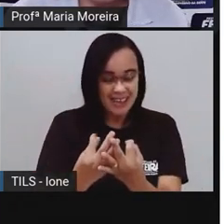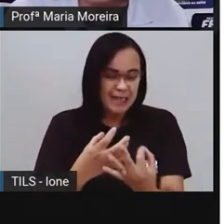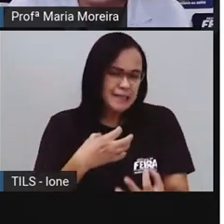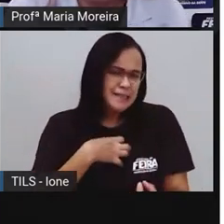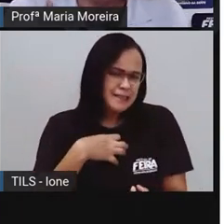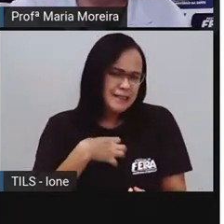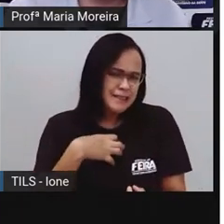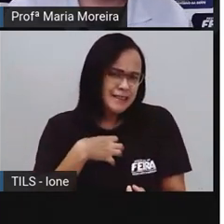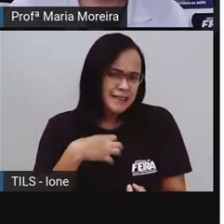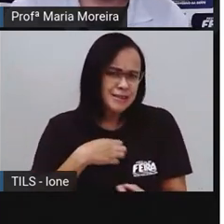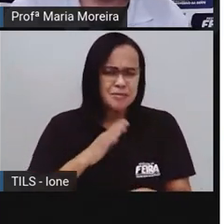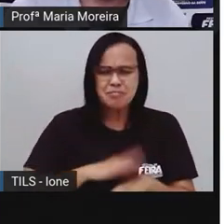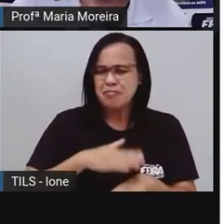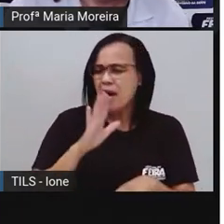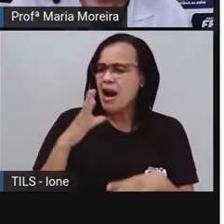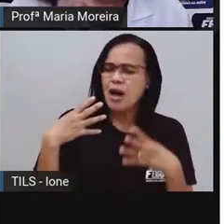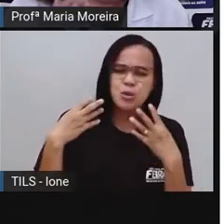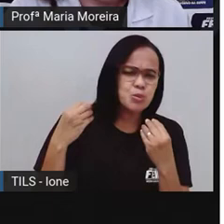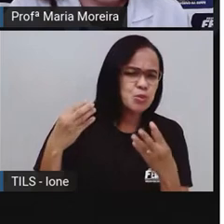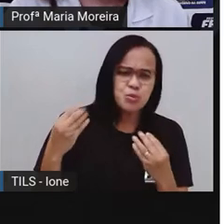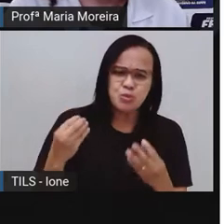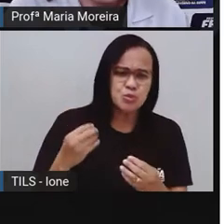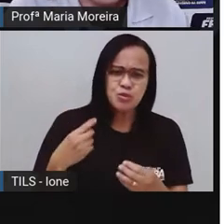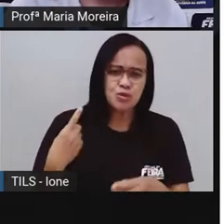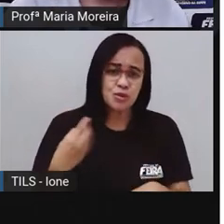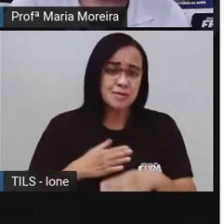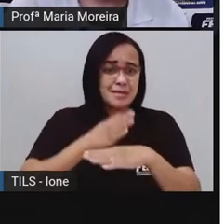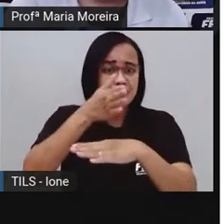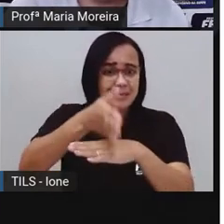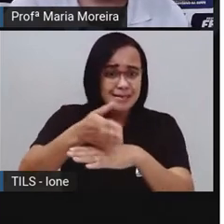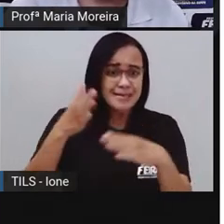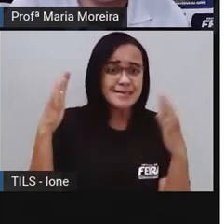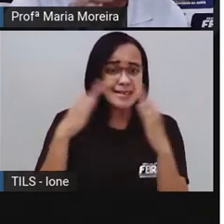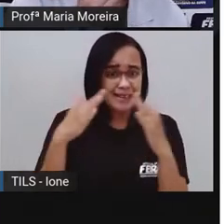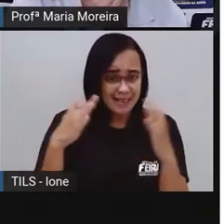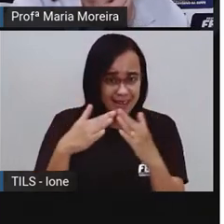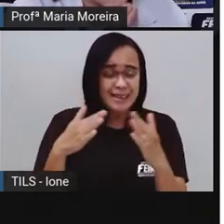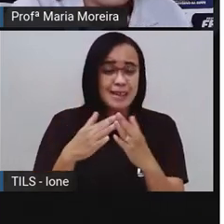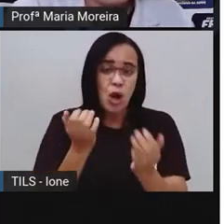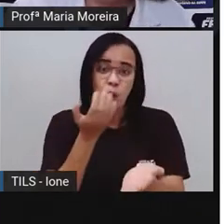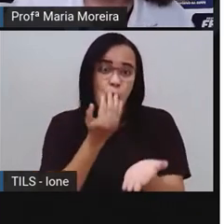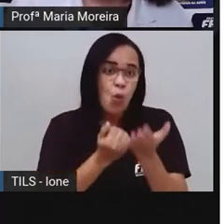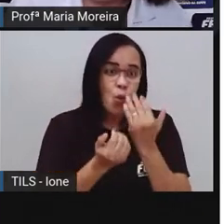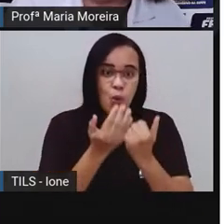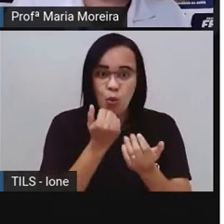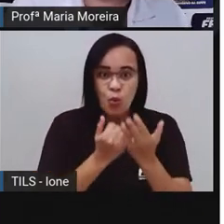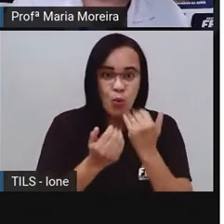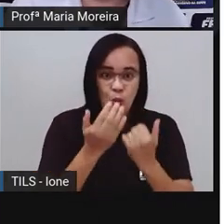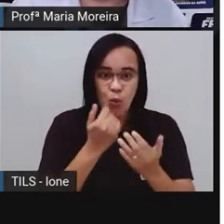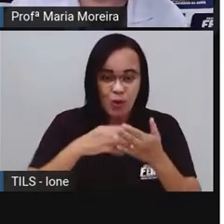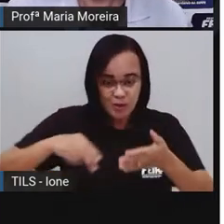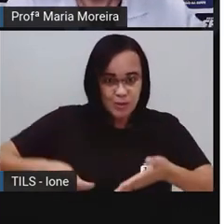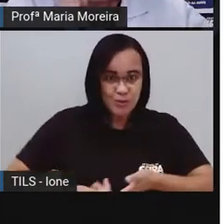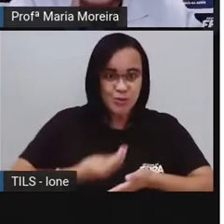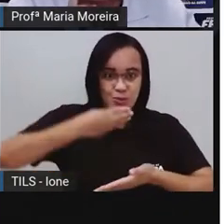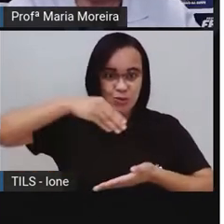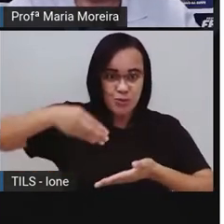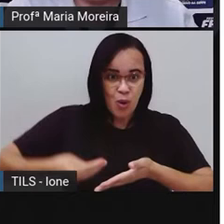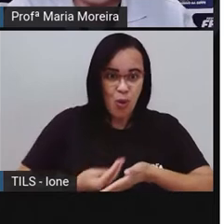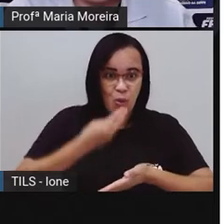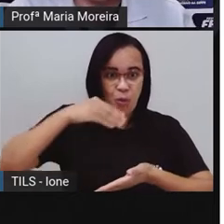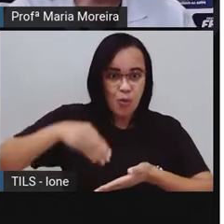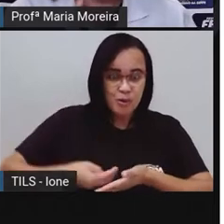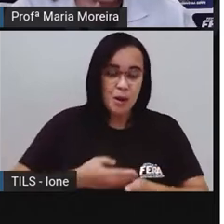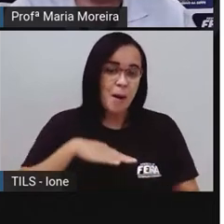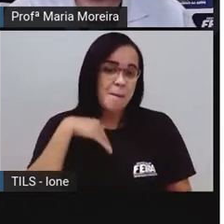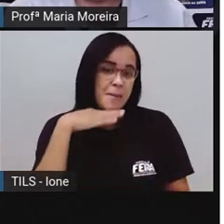muito, mas muito mesmo, ter entrado na casa de vocês e ter comido o mingau do ursinho. Mamãe